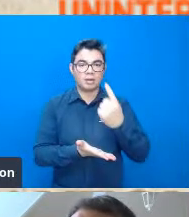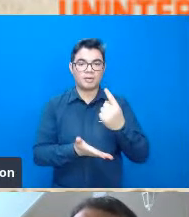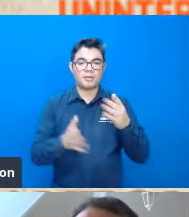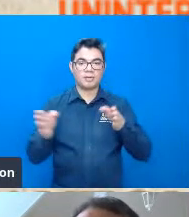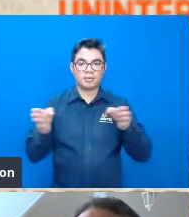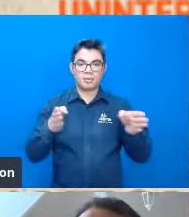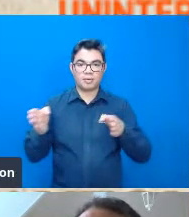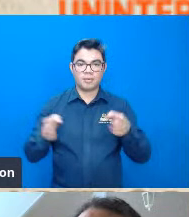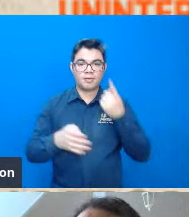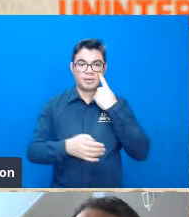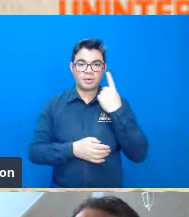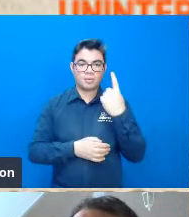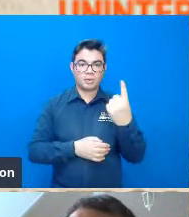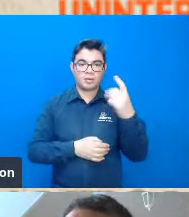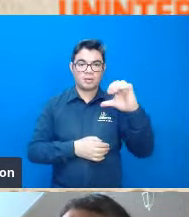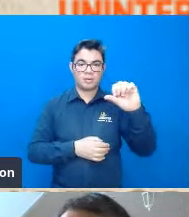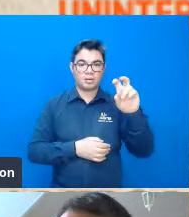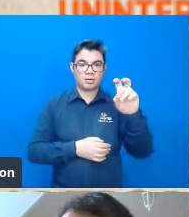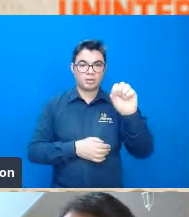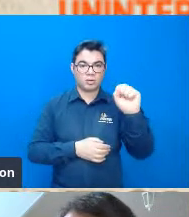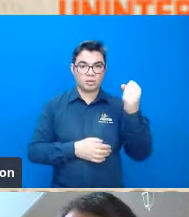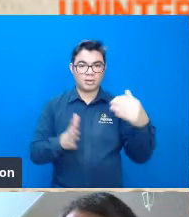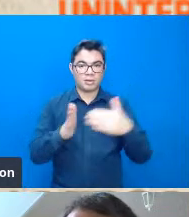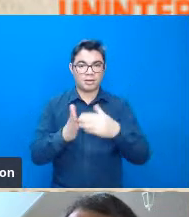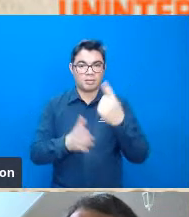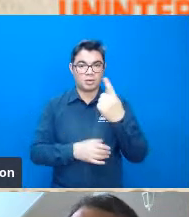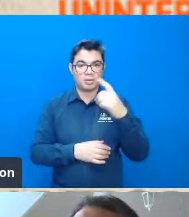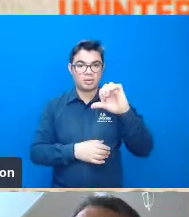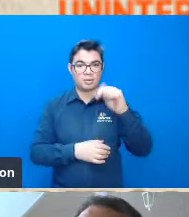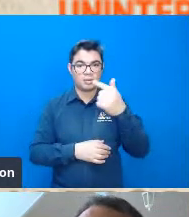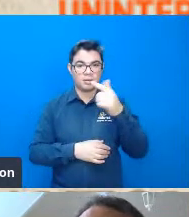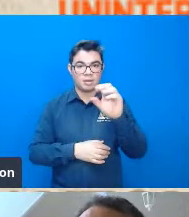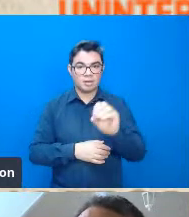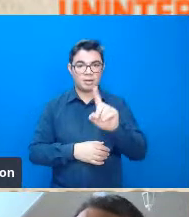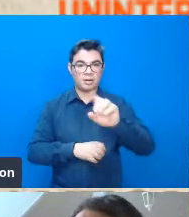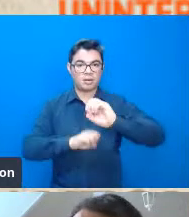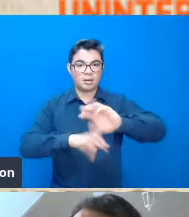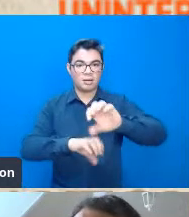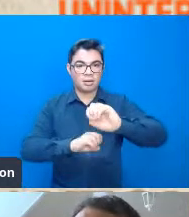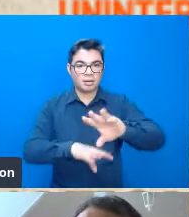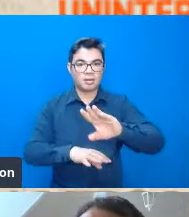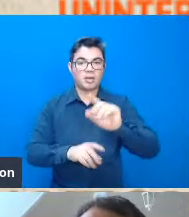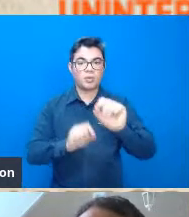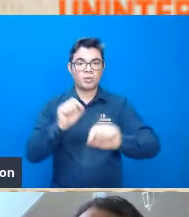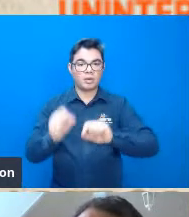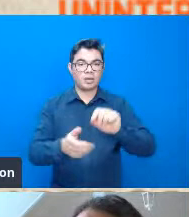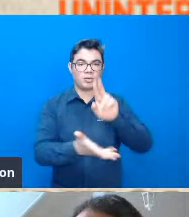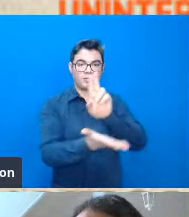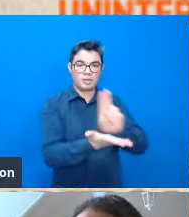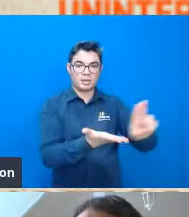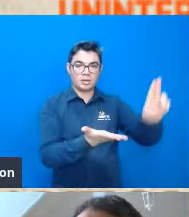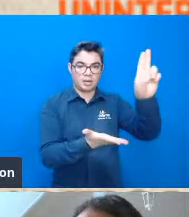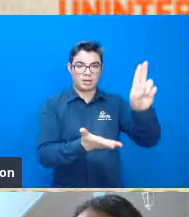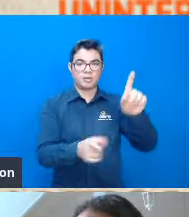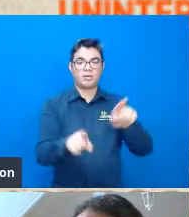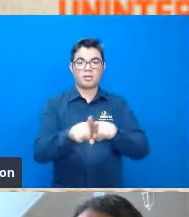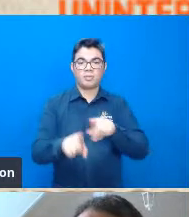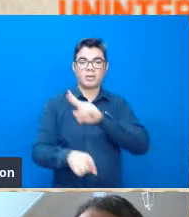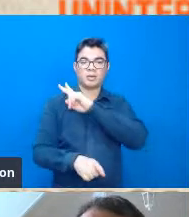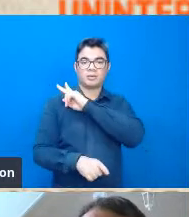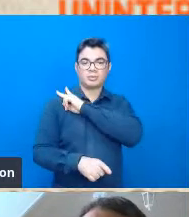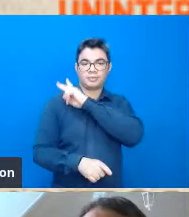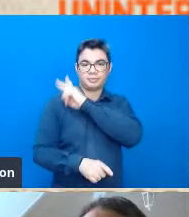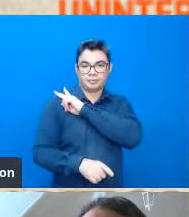manteve a função de docente tanto em nível universitário como docente de segundo grau da rede estadual de